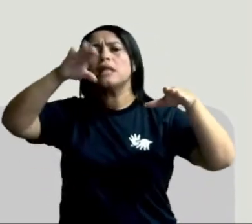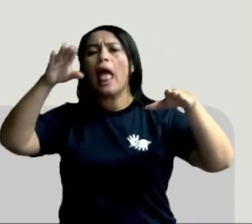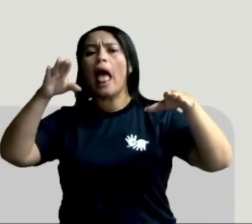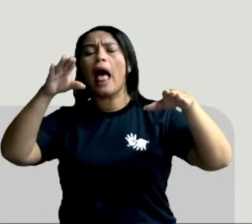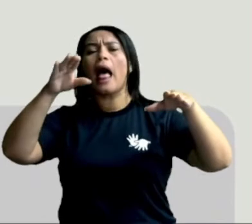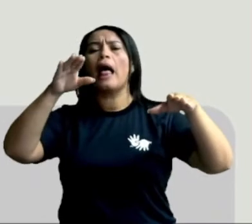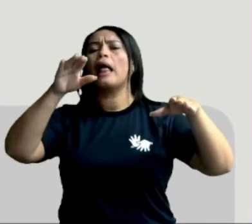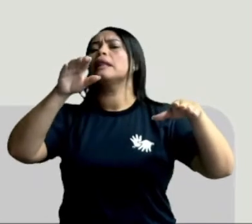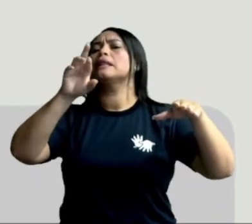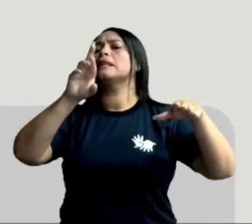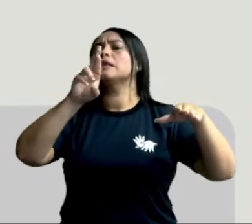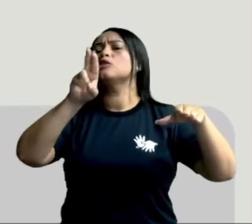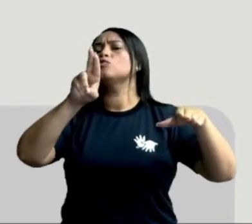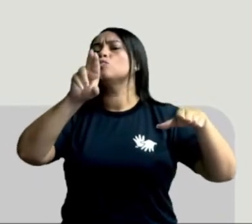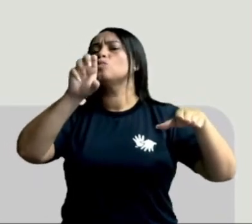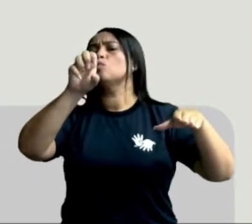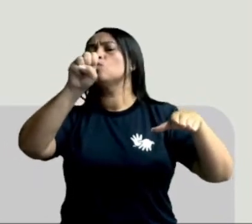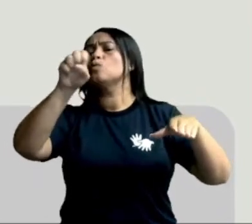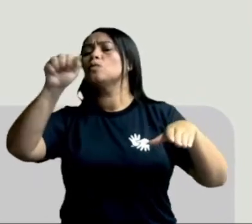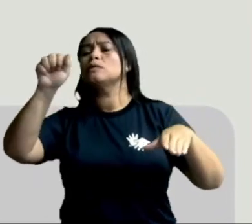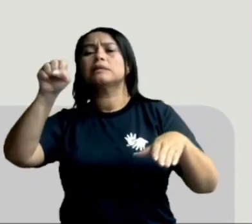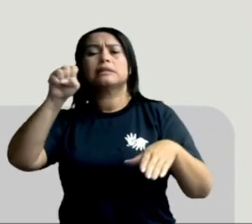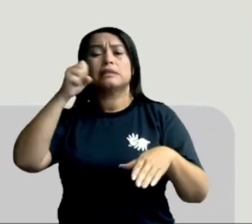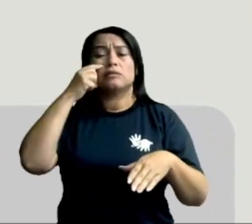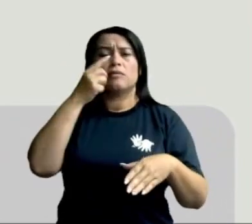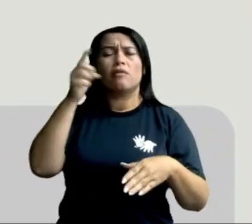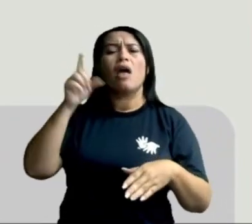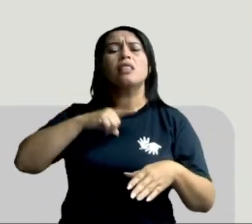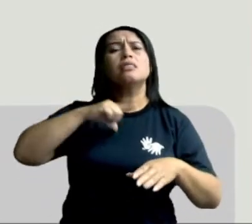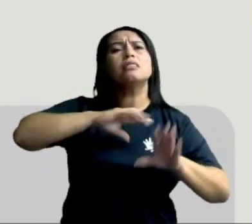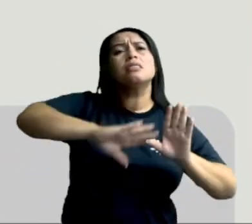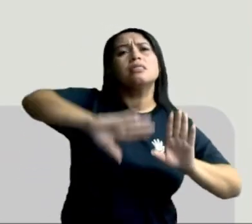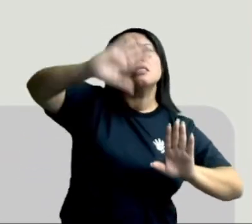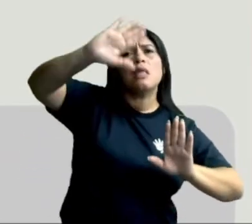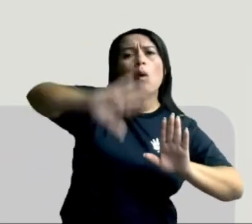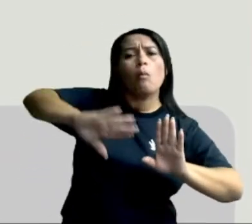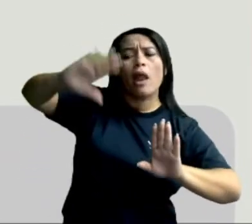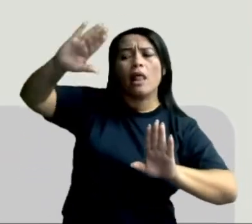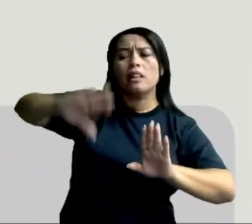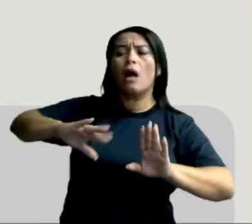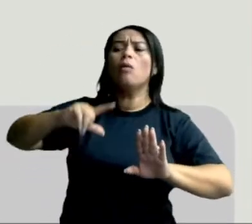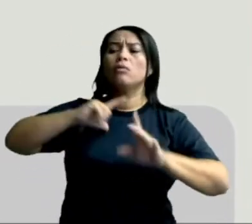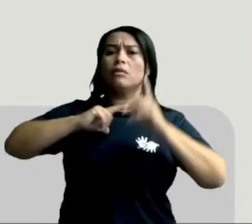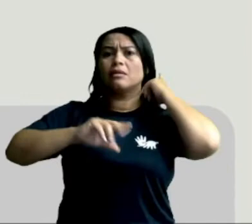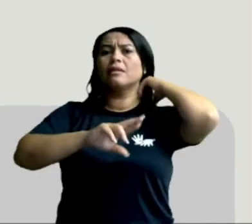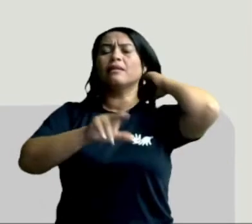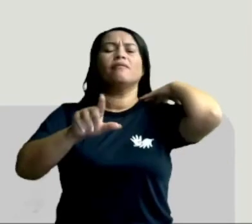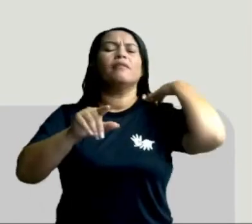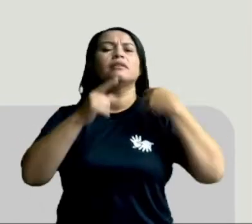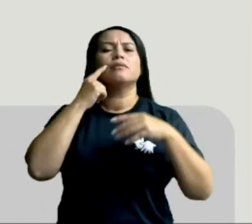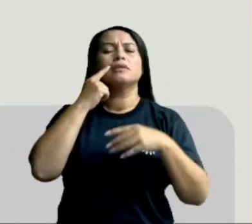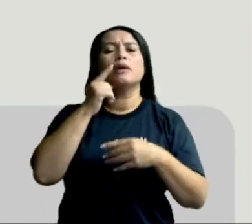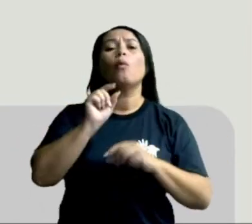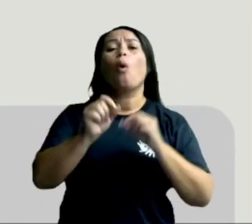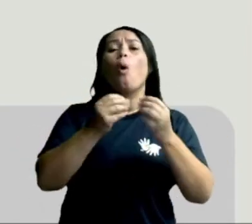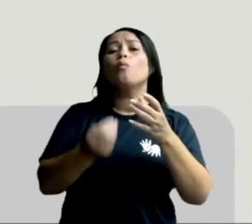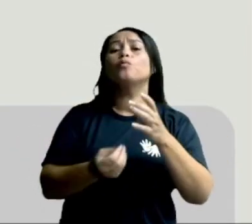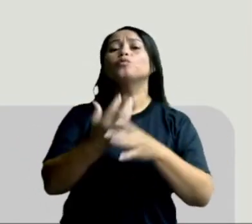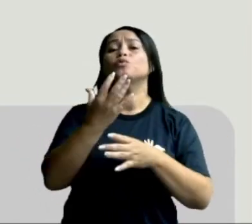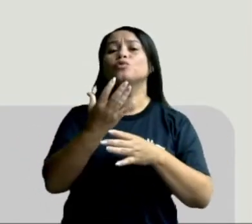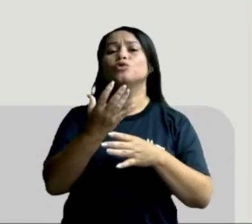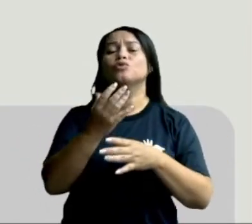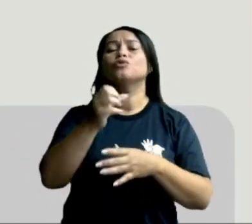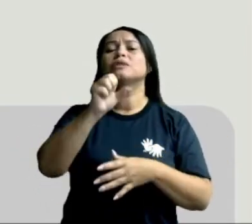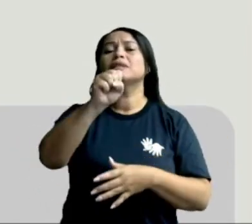diversos tipos de paredão de rochas sedimentares. As rochas sedimentares são formadas, como o próprio nome fala, de